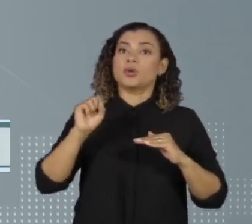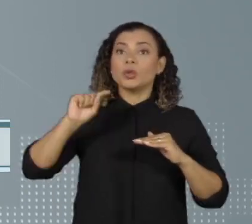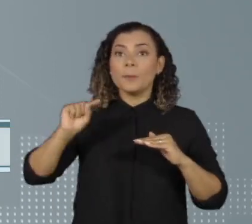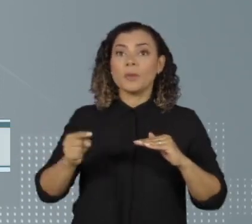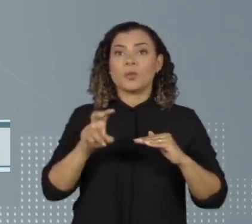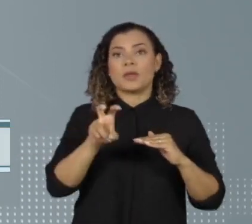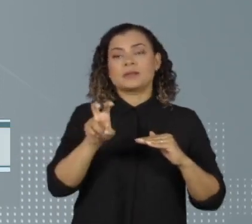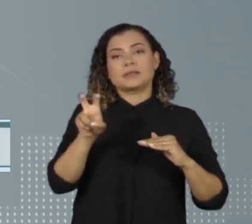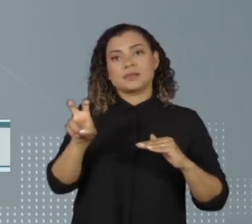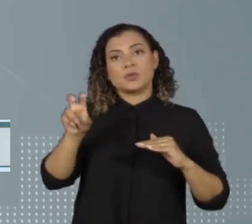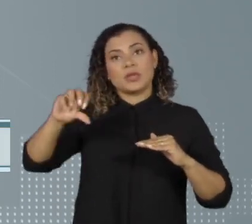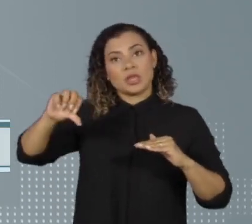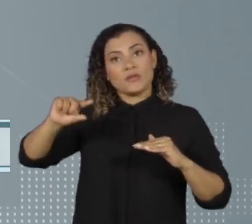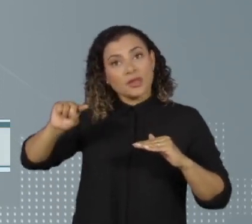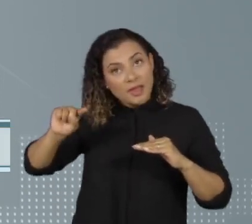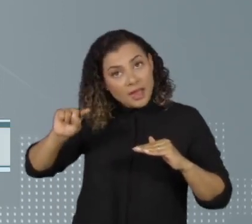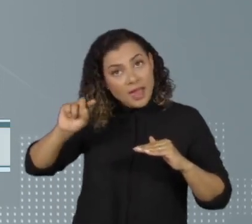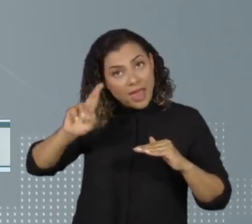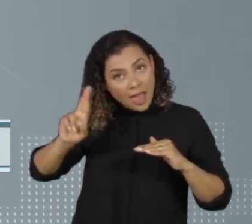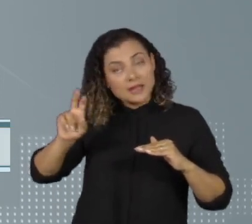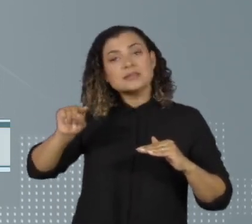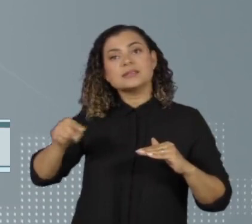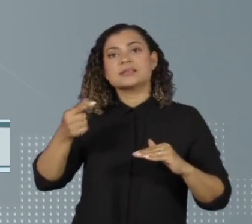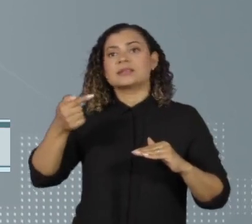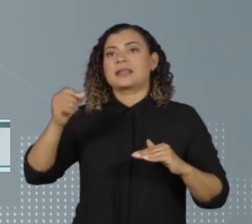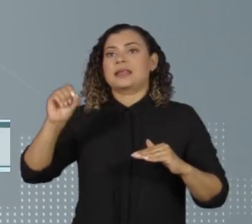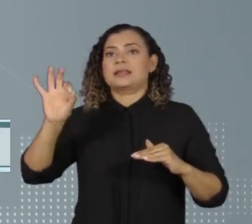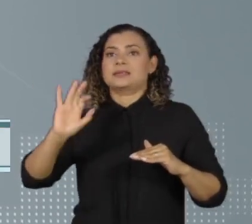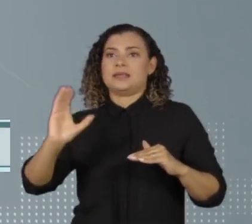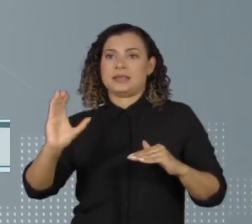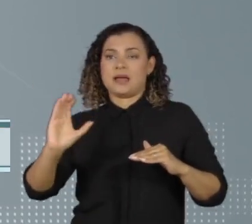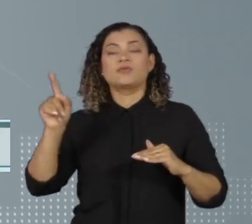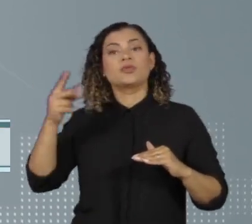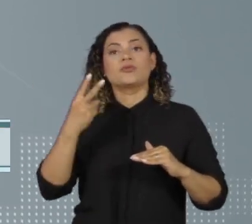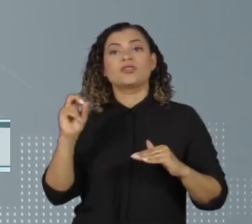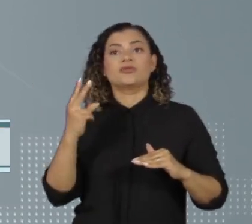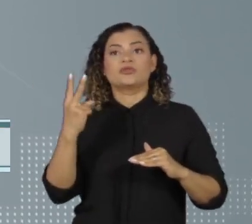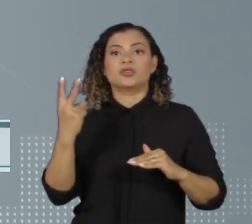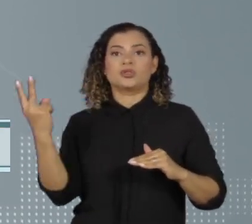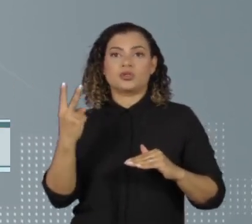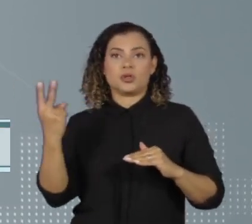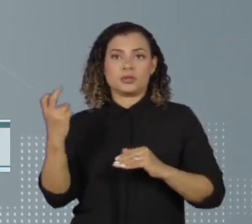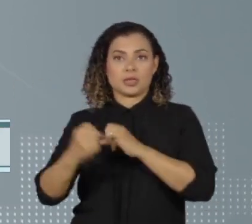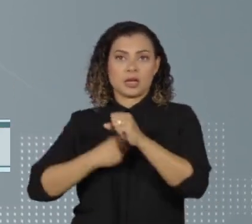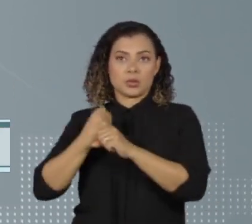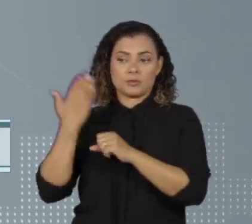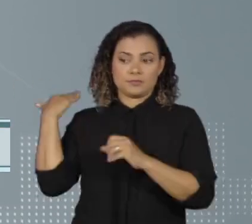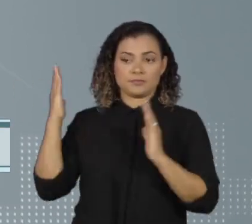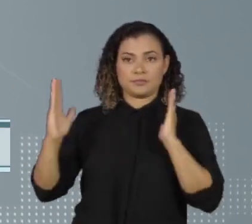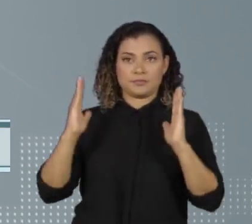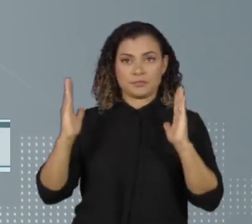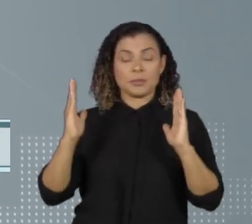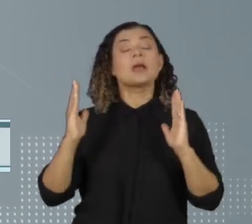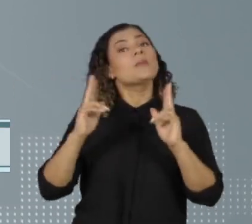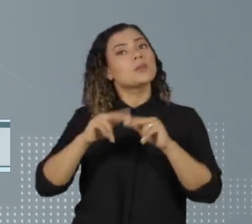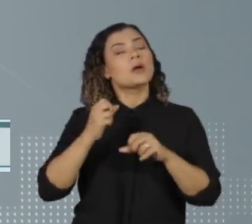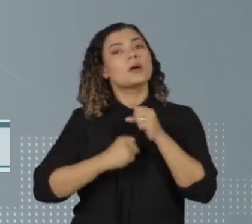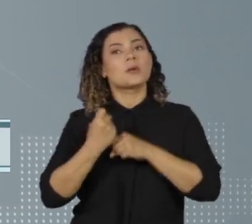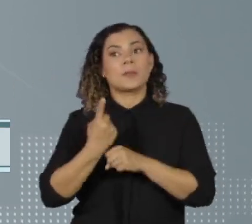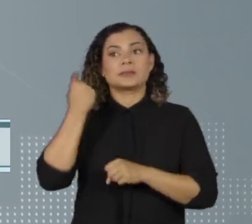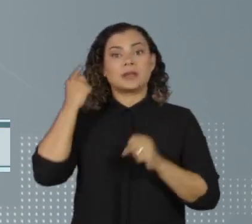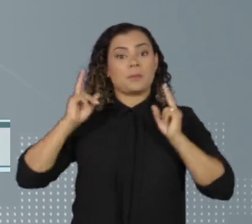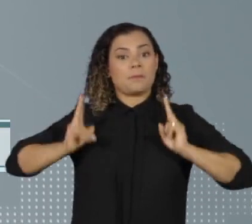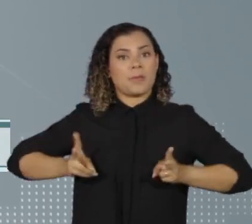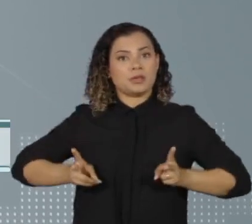28.559,70 em 2022. O valor é o mesmo do ano passado. Quem